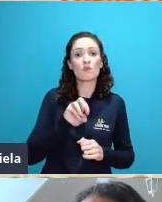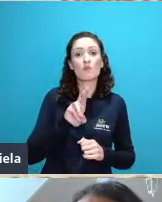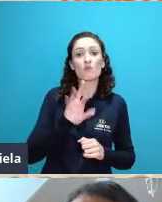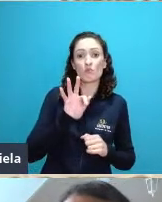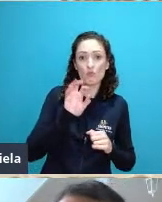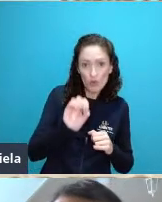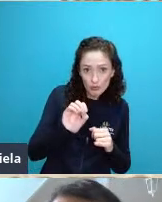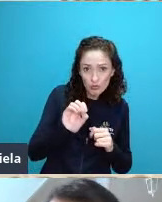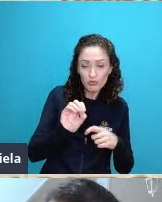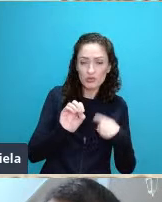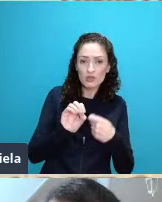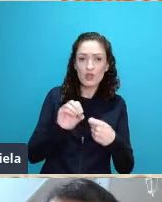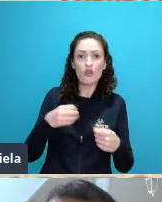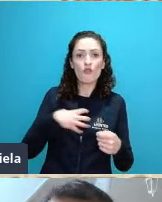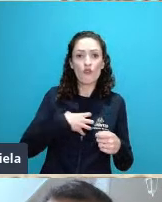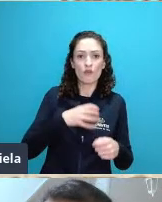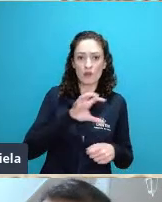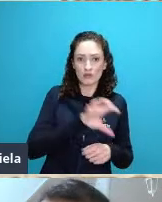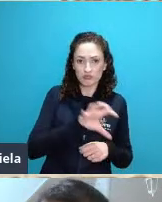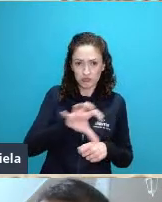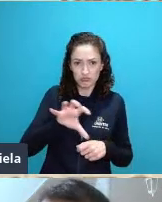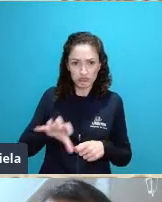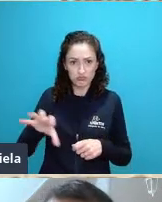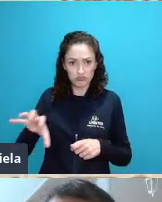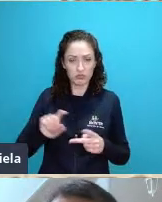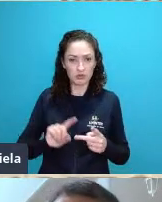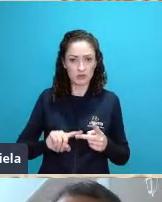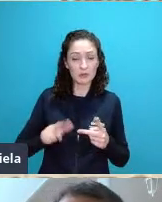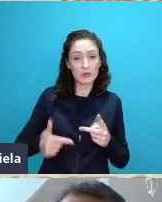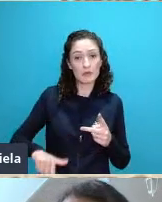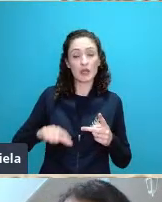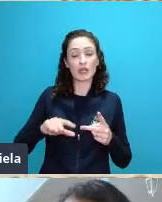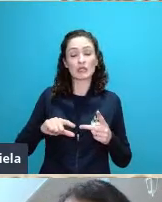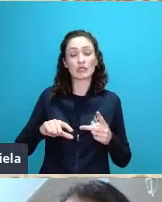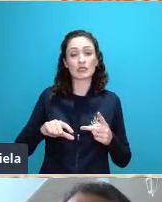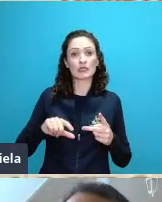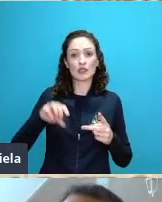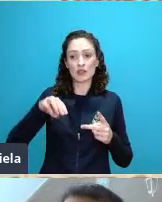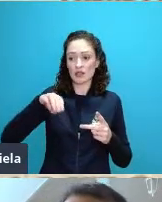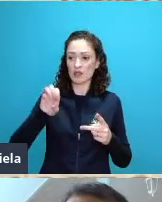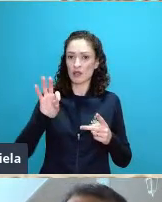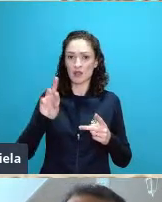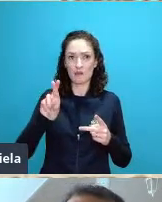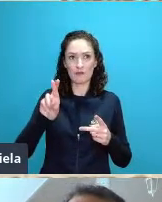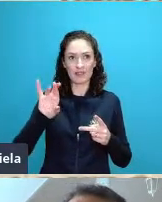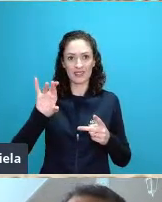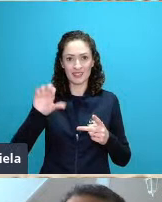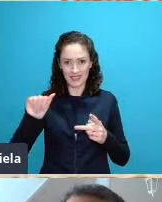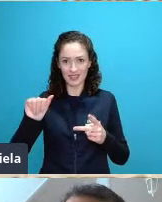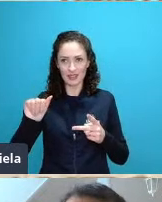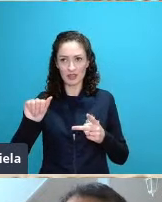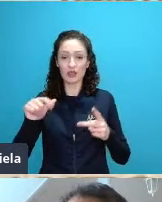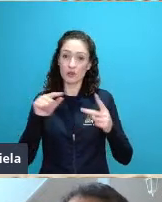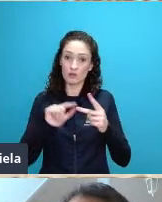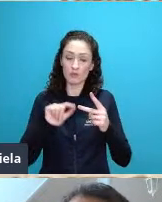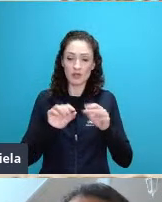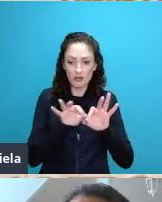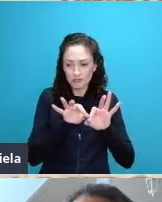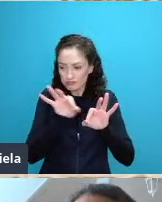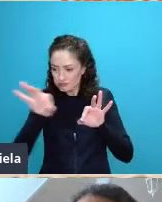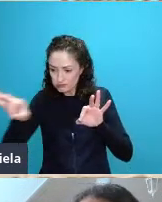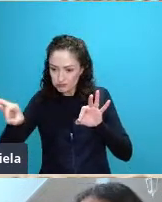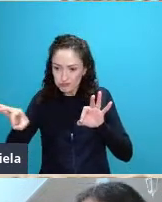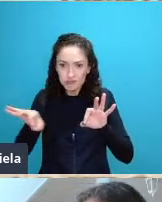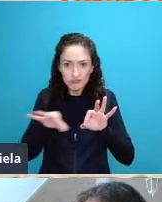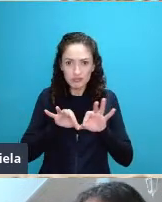e metria de mensuração né então é a é a mensuração das formas do relevo